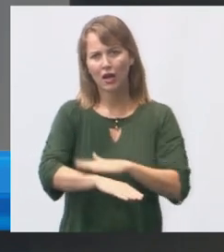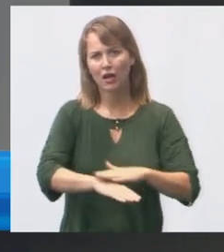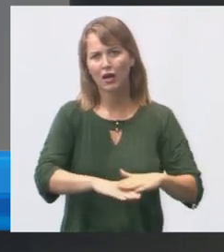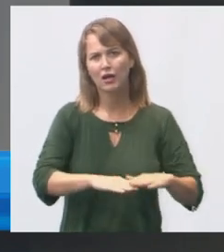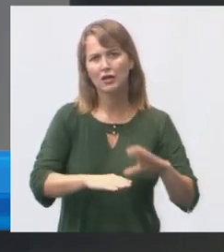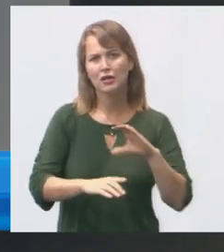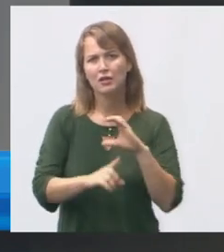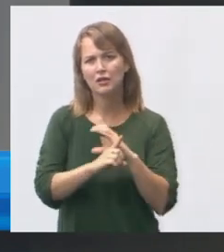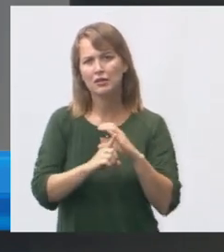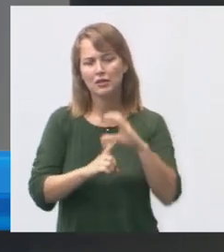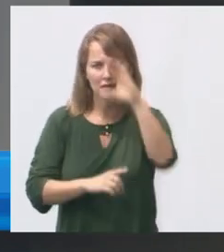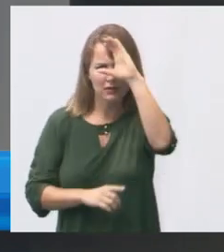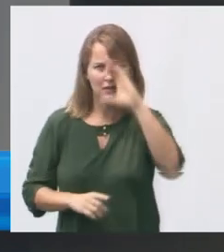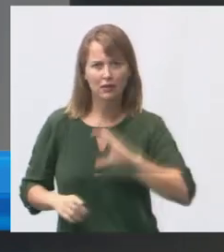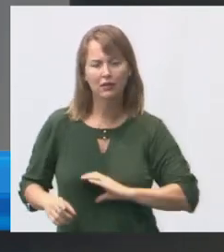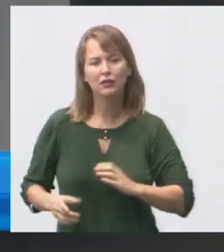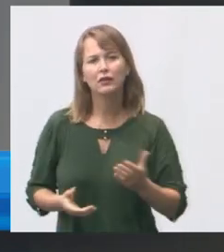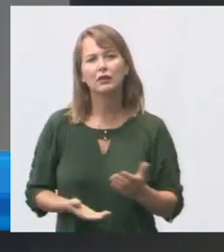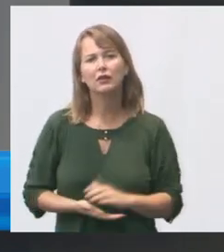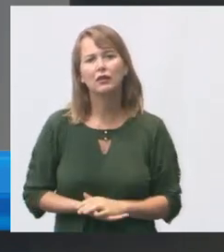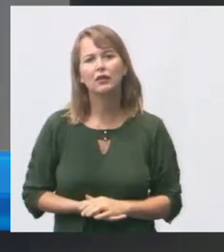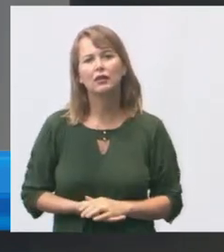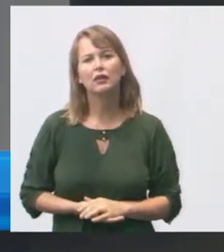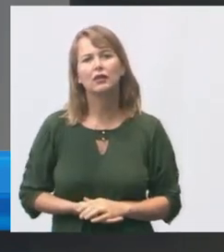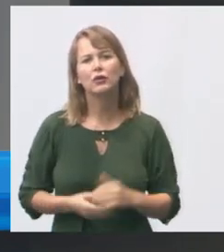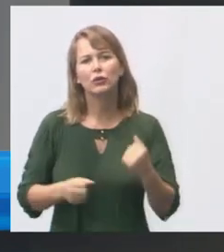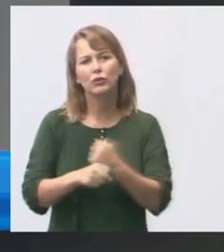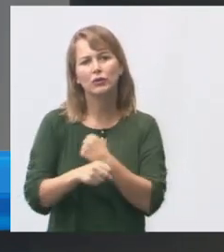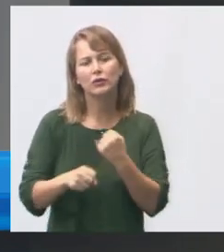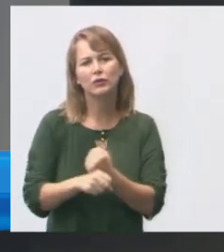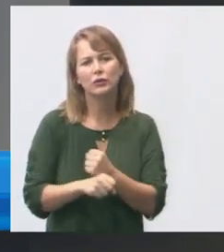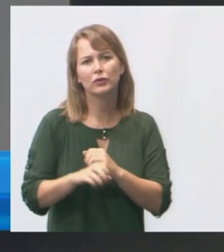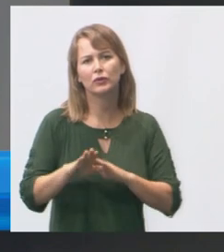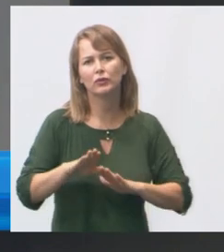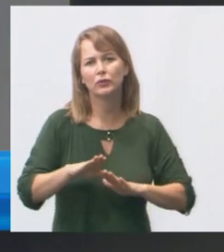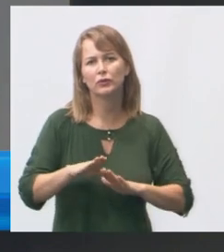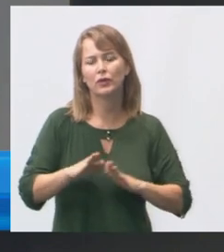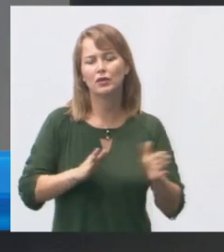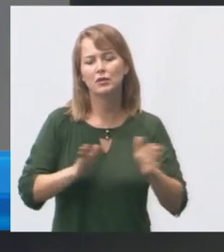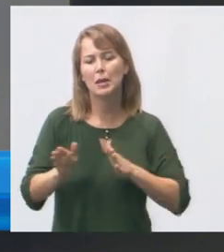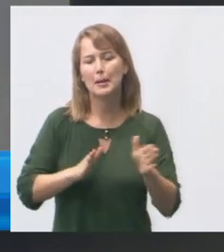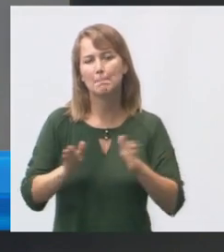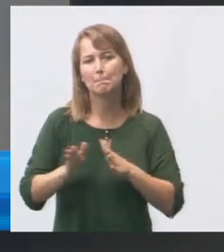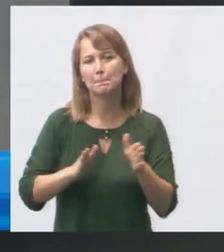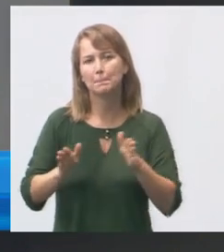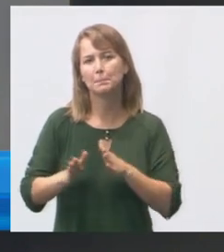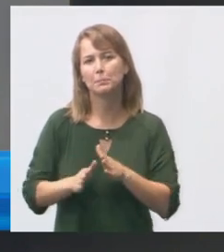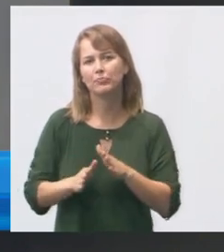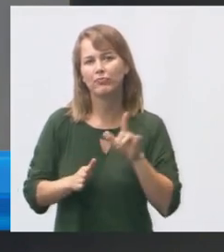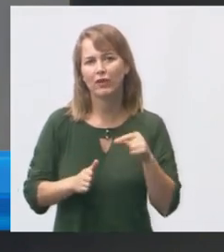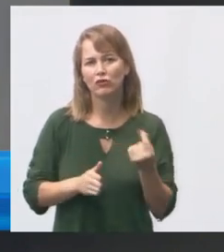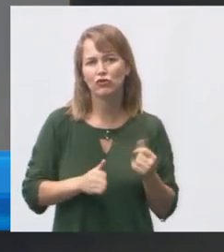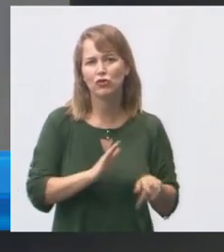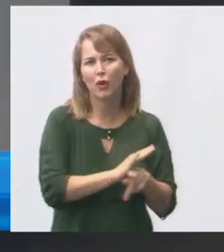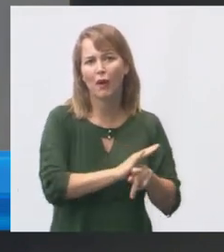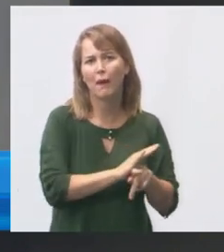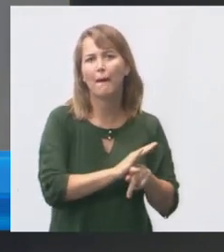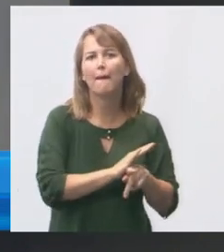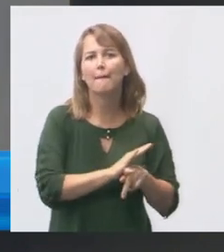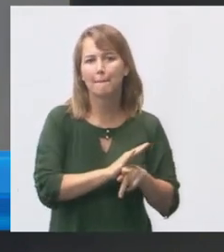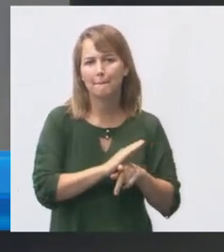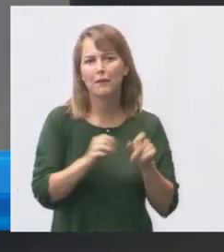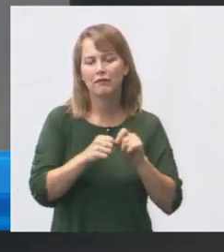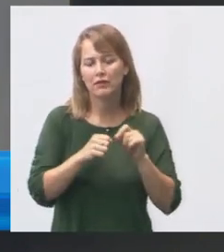está construindo uma nova rampa de acessibilidade o diretor está fazendo isso aqui com caixa própria não é luta danada está fazendo essa rampa de